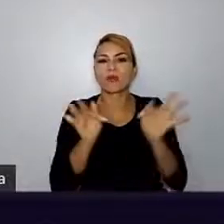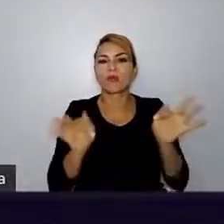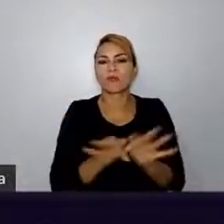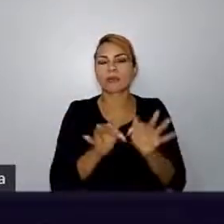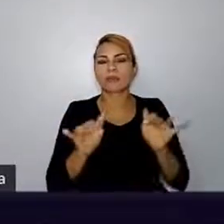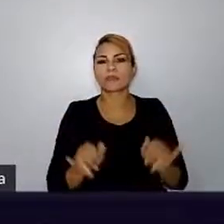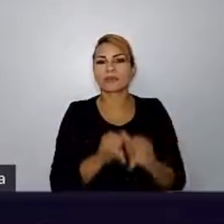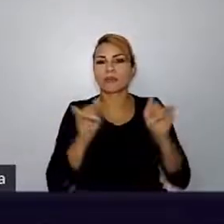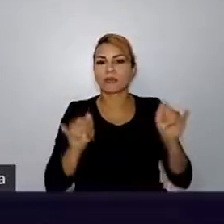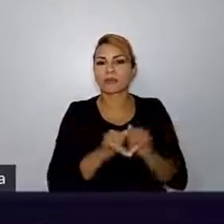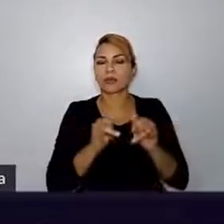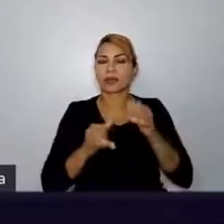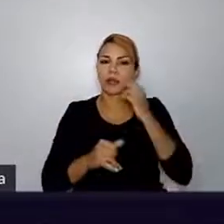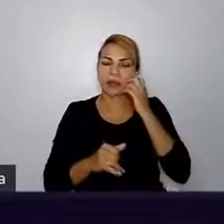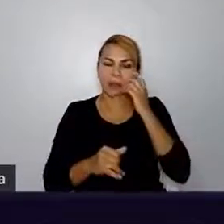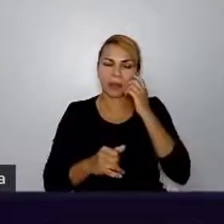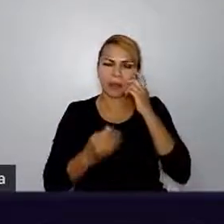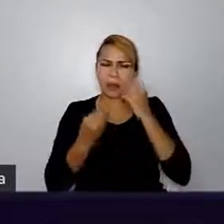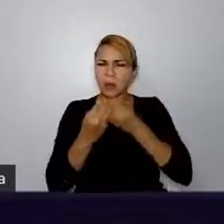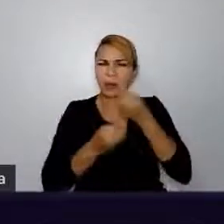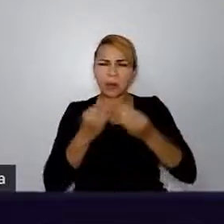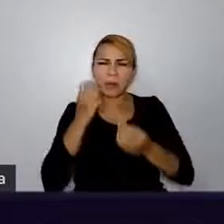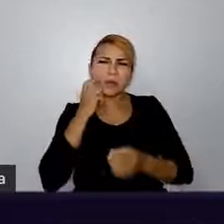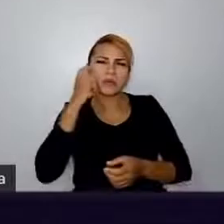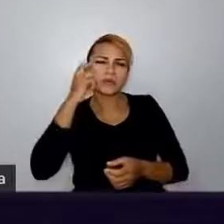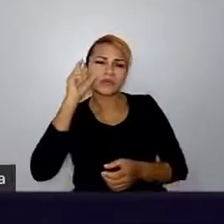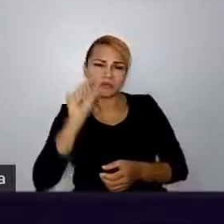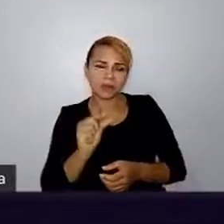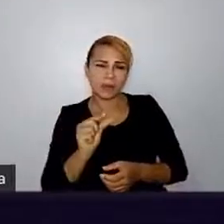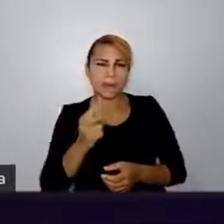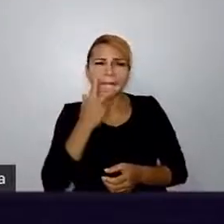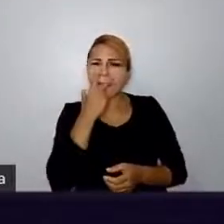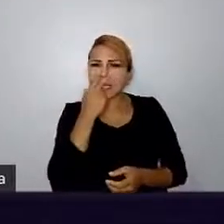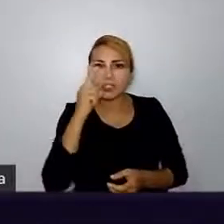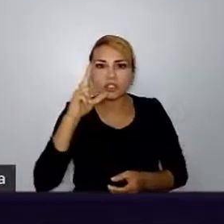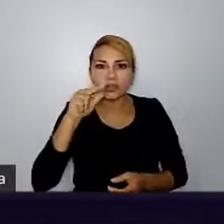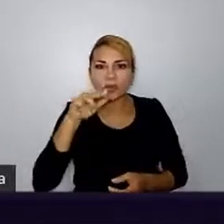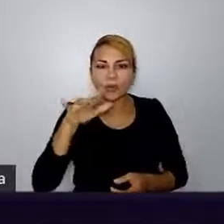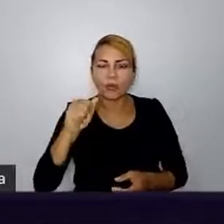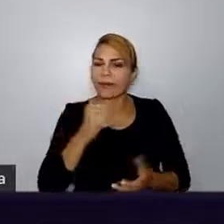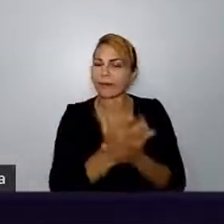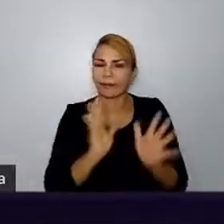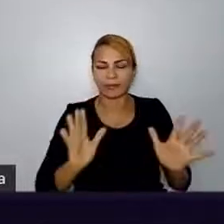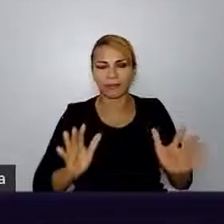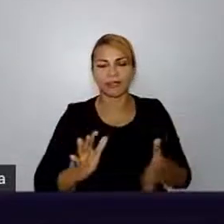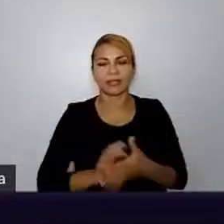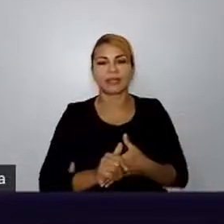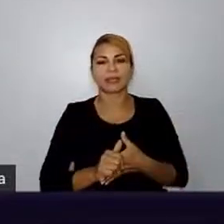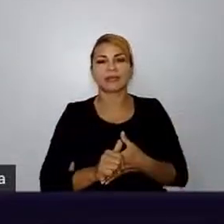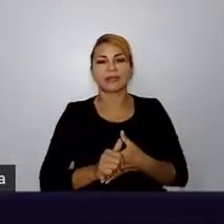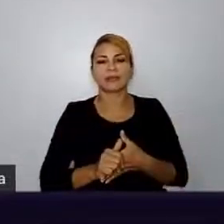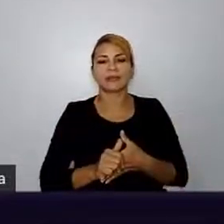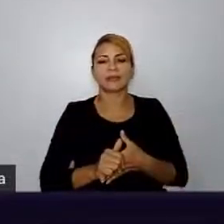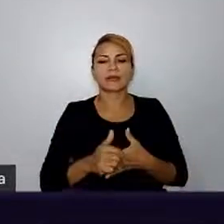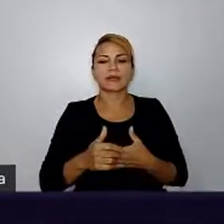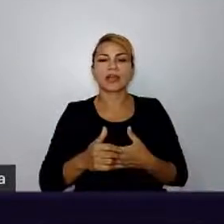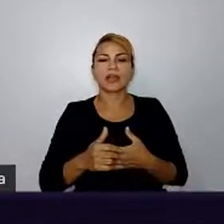nunca parece acabar, e ela ri, e começar a dar mais a cara a tapa, né?